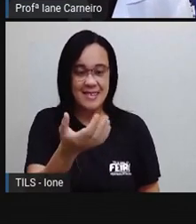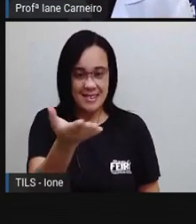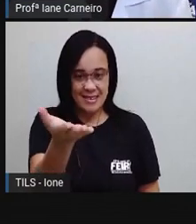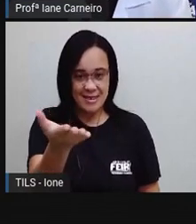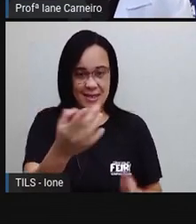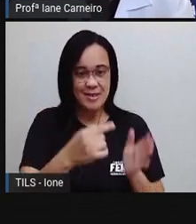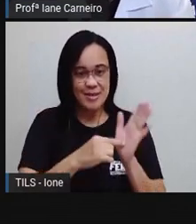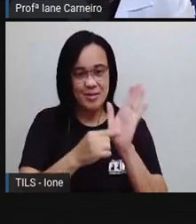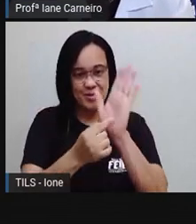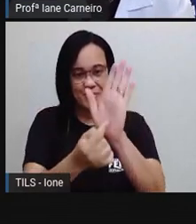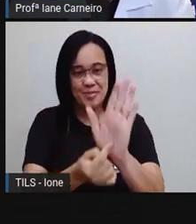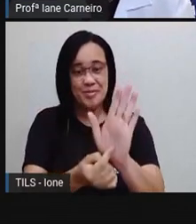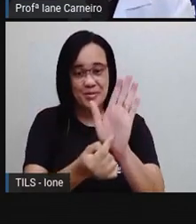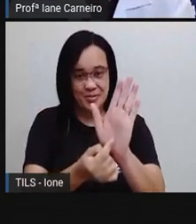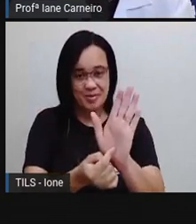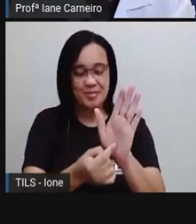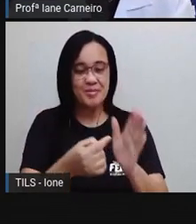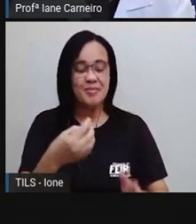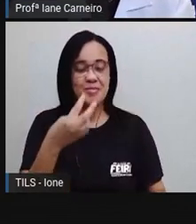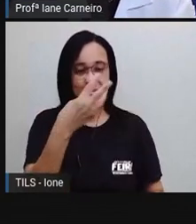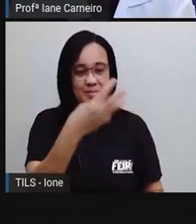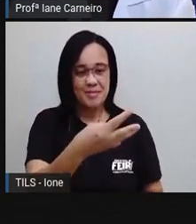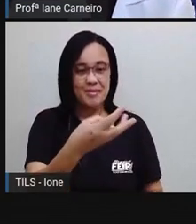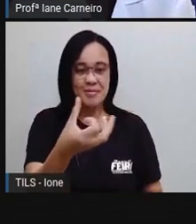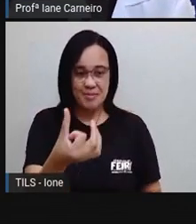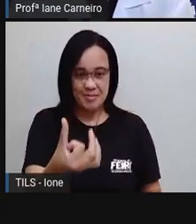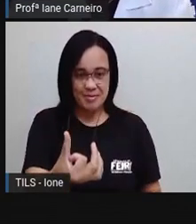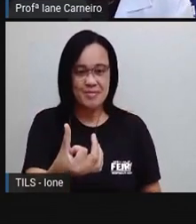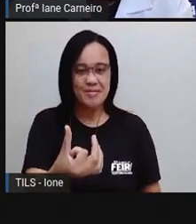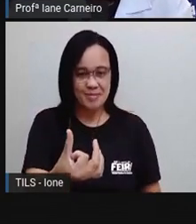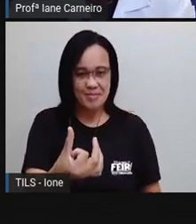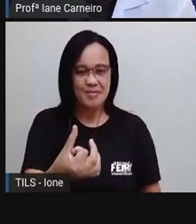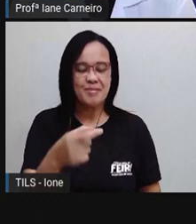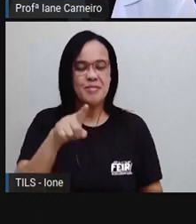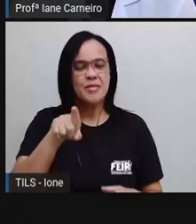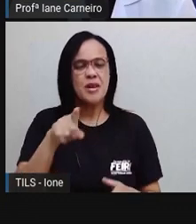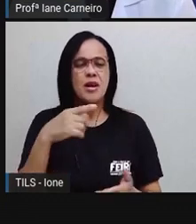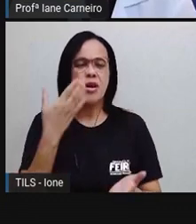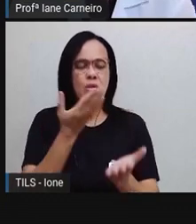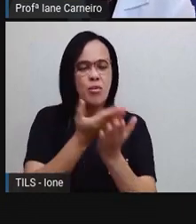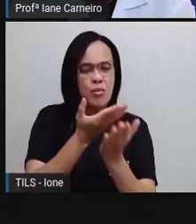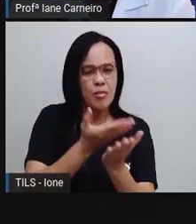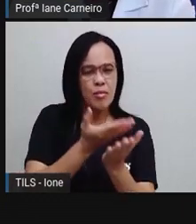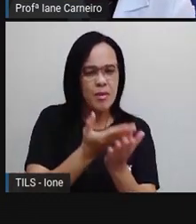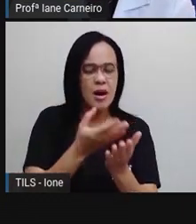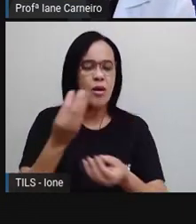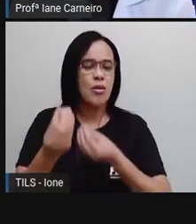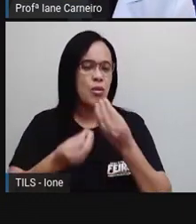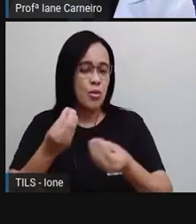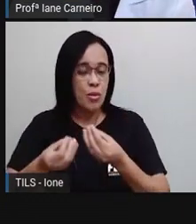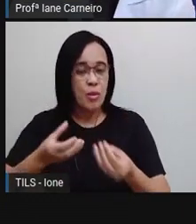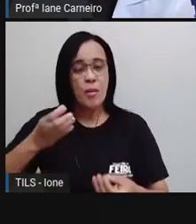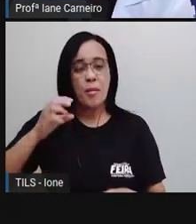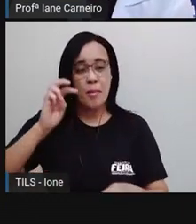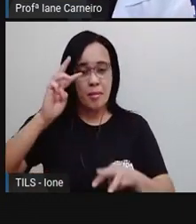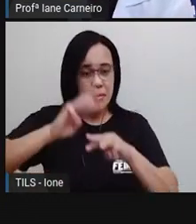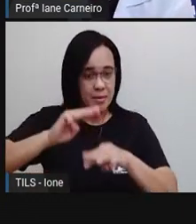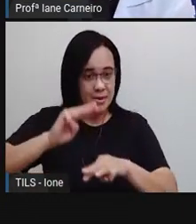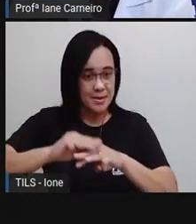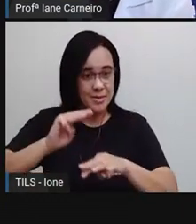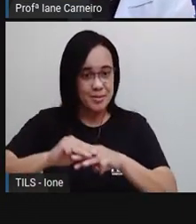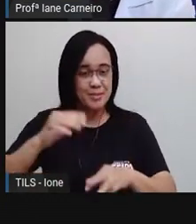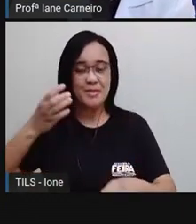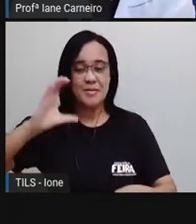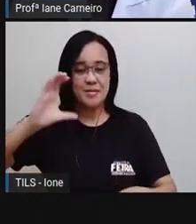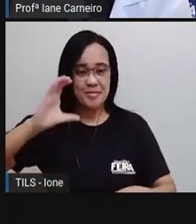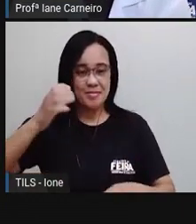Pronto, a aula de número 36. É uma aula de matemática e ciências da natureza e nós vamos falar sobre